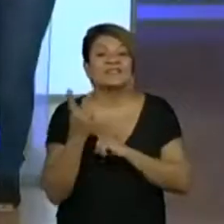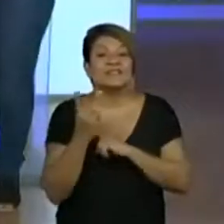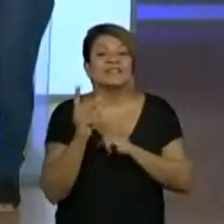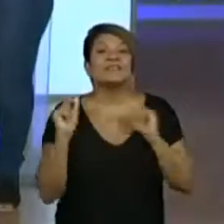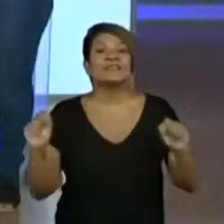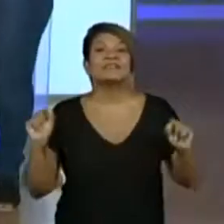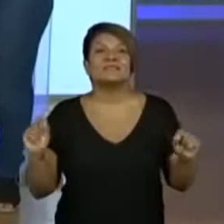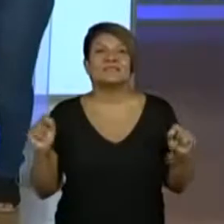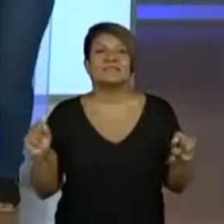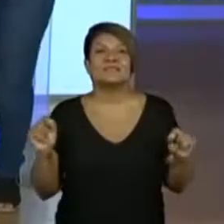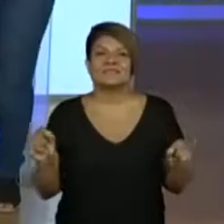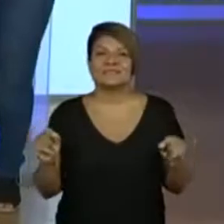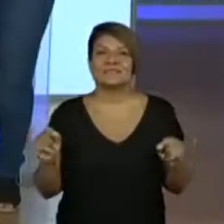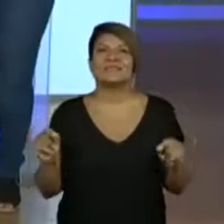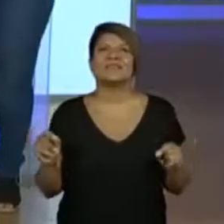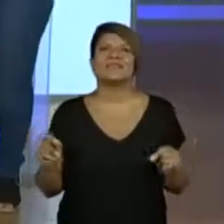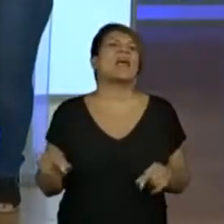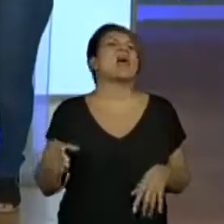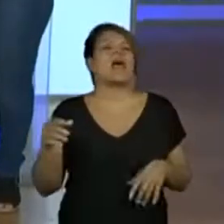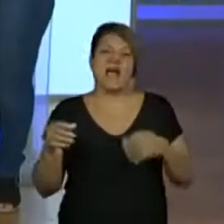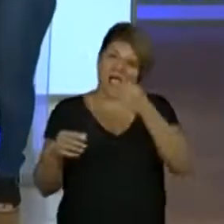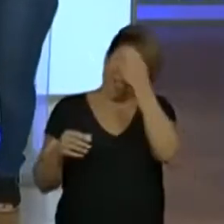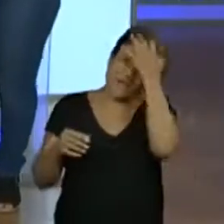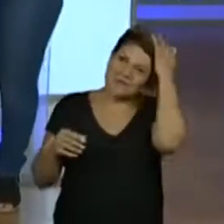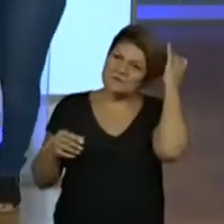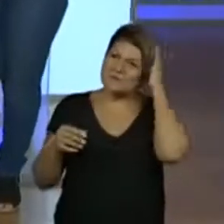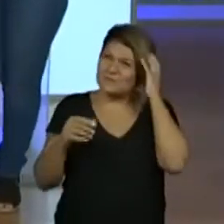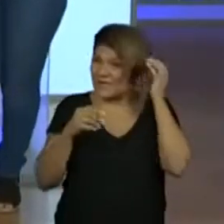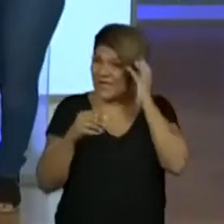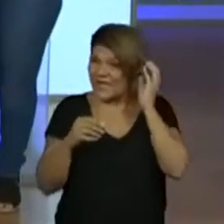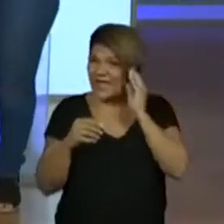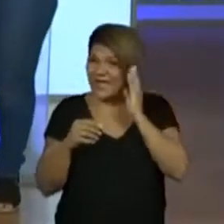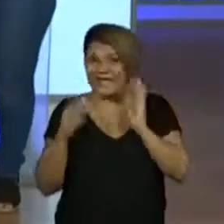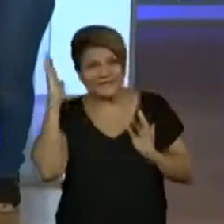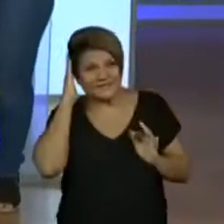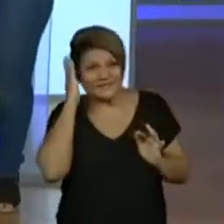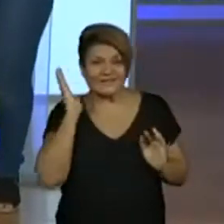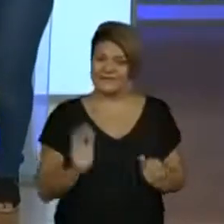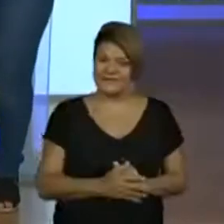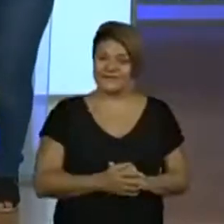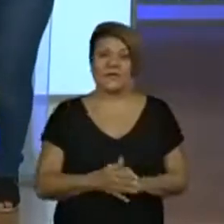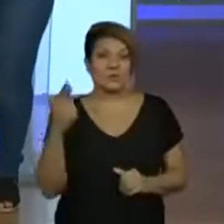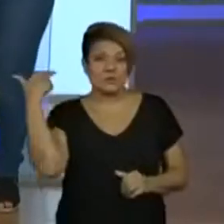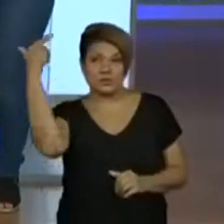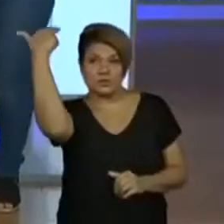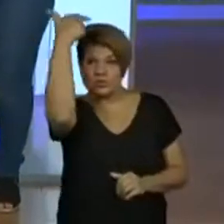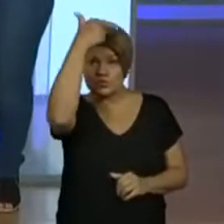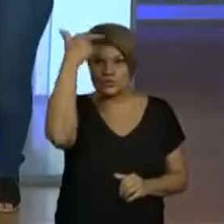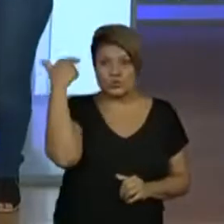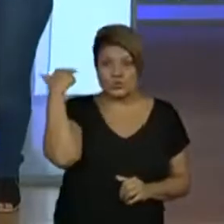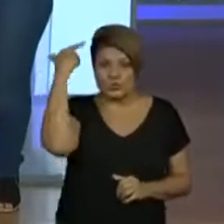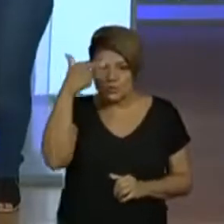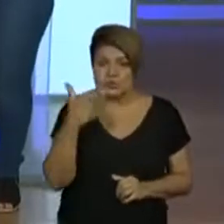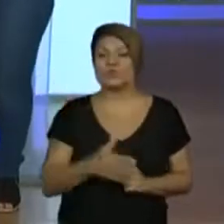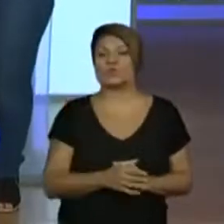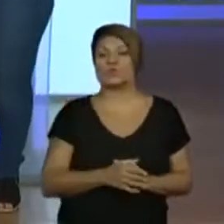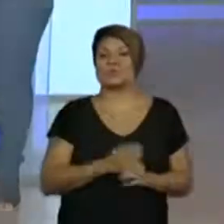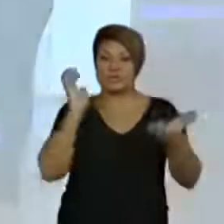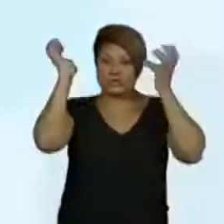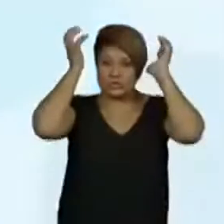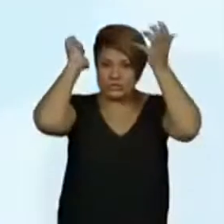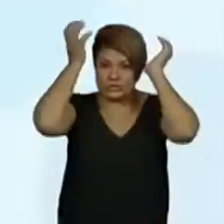Dos... Dos... Já falaram. Cabelos. Dos cabelos. Então a gente usa, ó, o secador, shampoo,